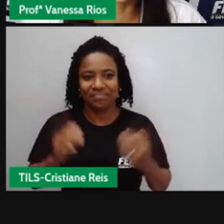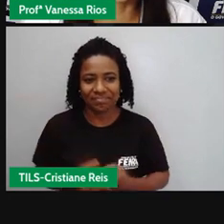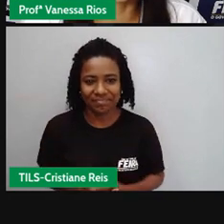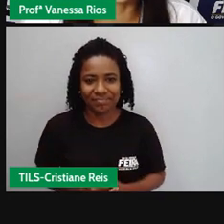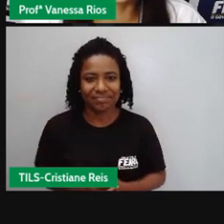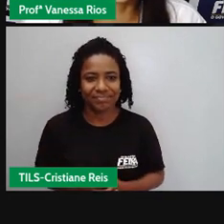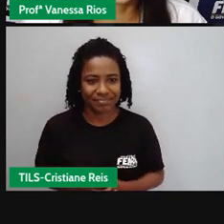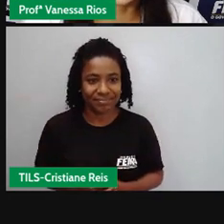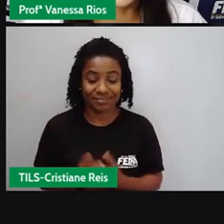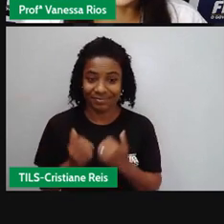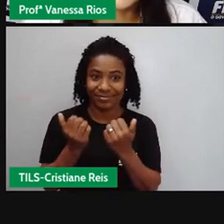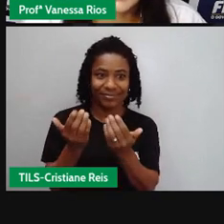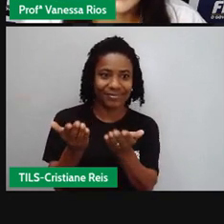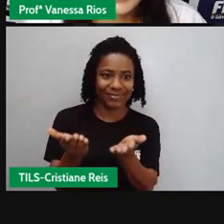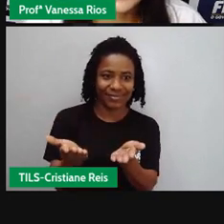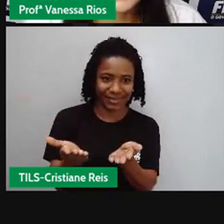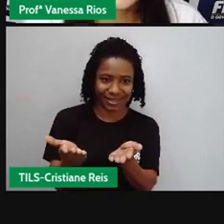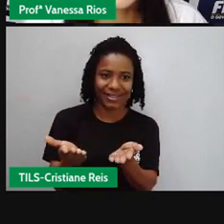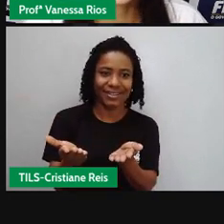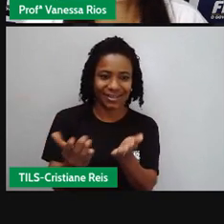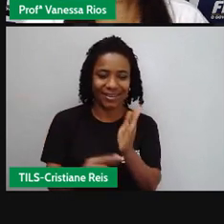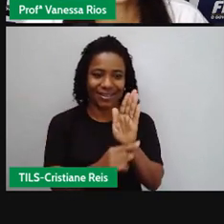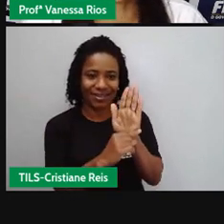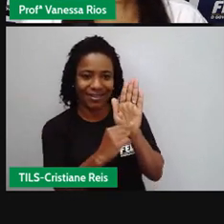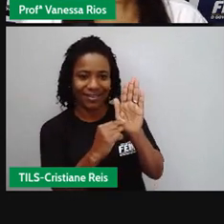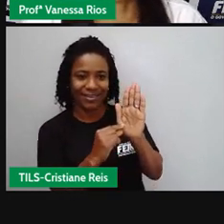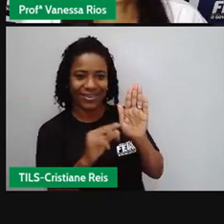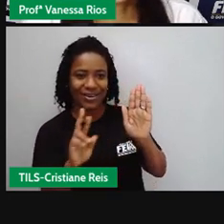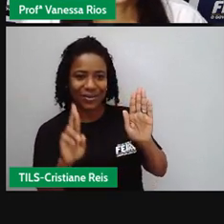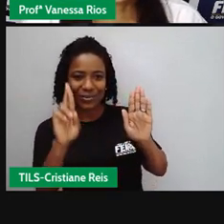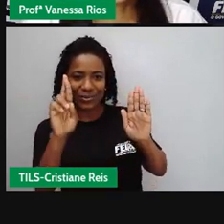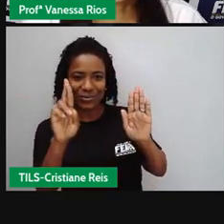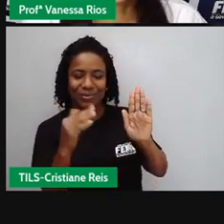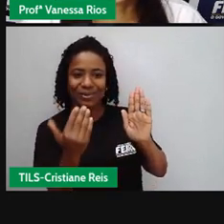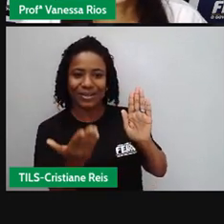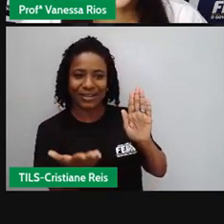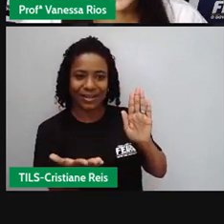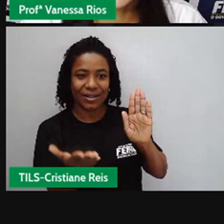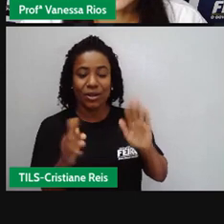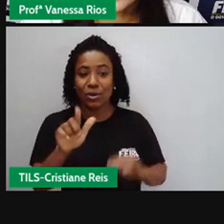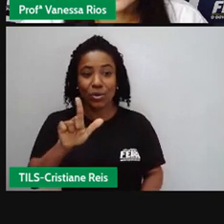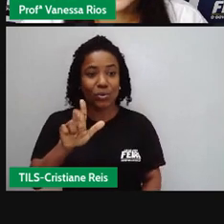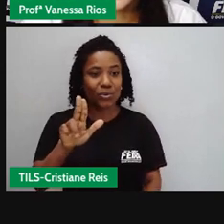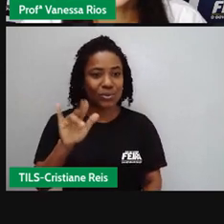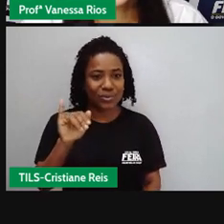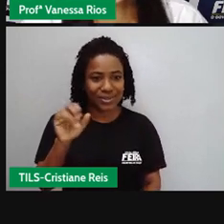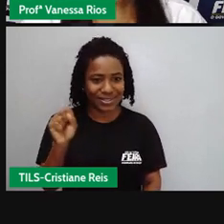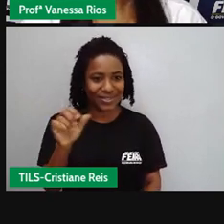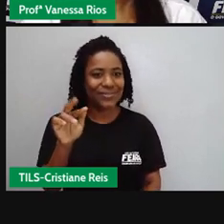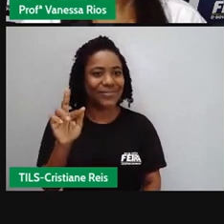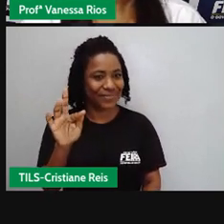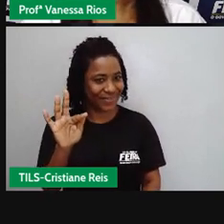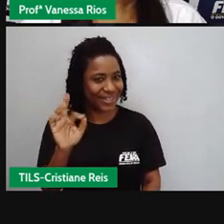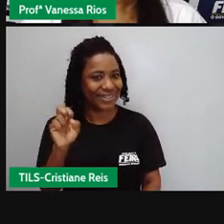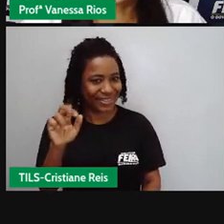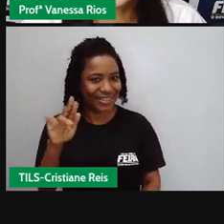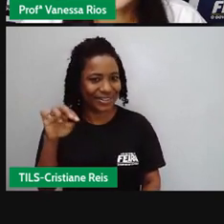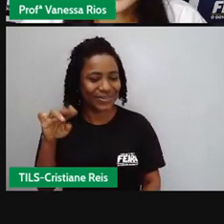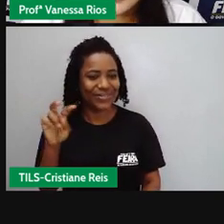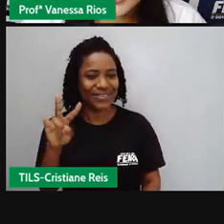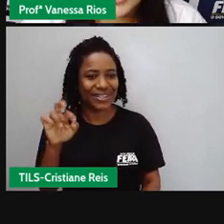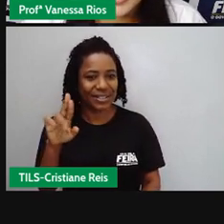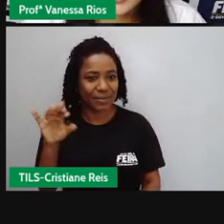Aqui, ó, esse aí é Luiz Fernando Veríssimo. Ele é um escritor gaúcho, reconhecido por suas